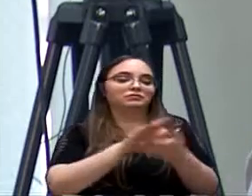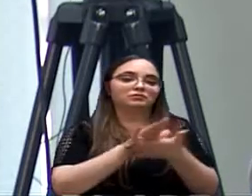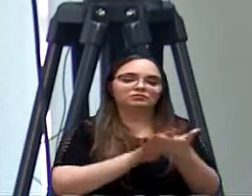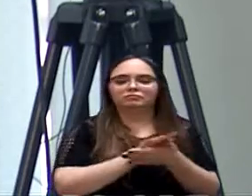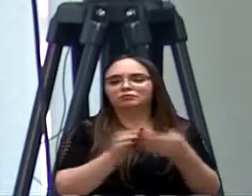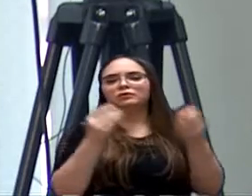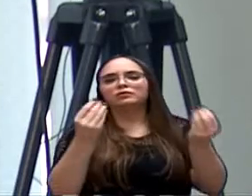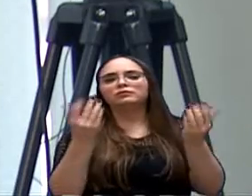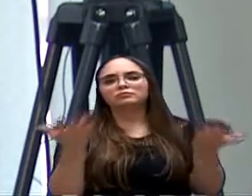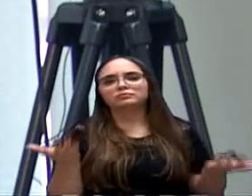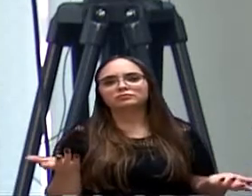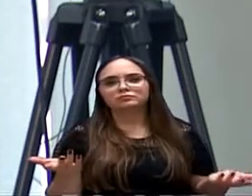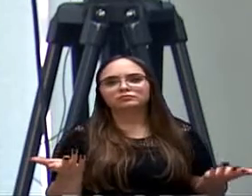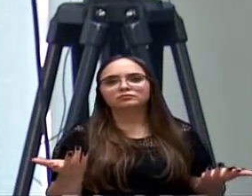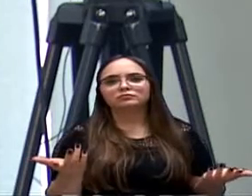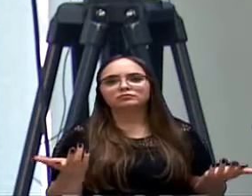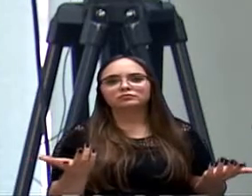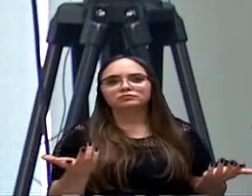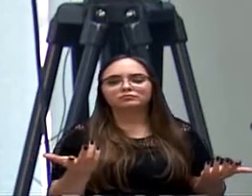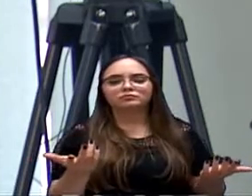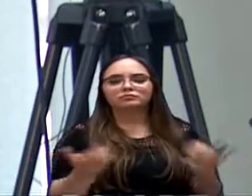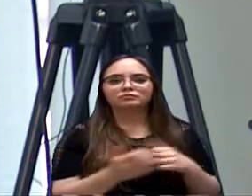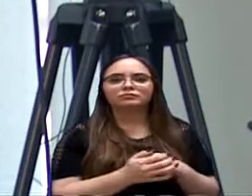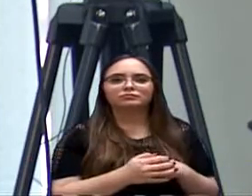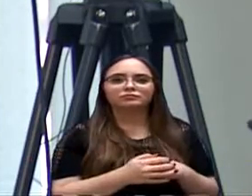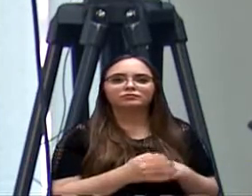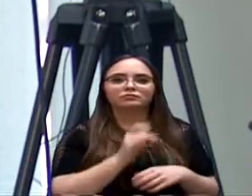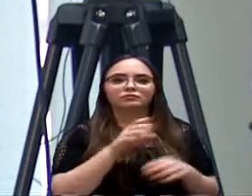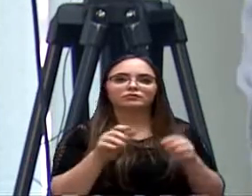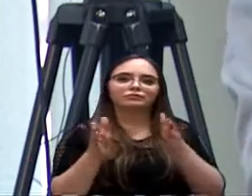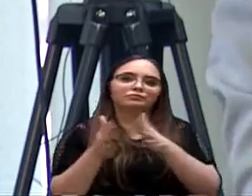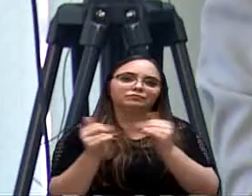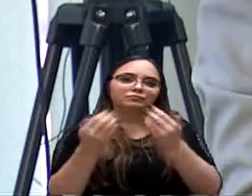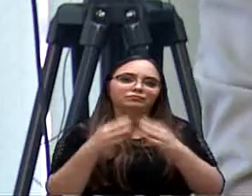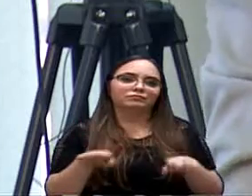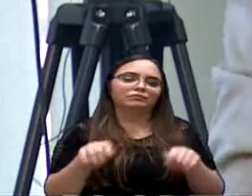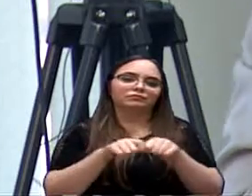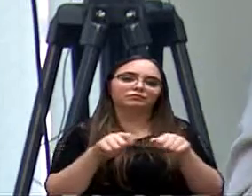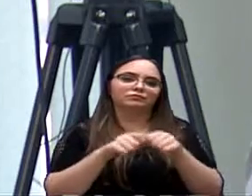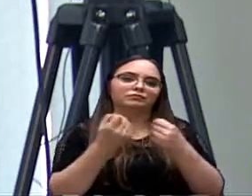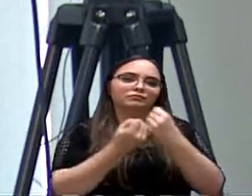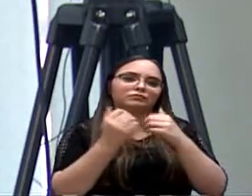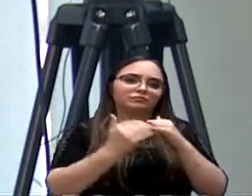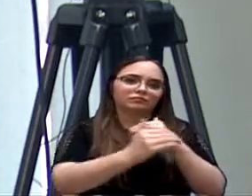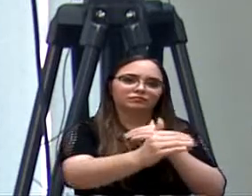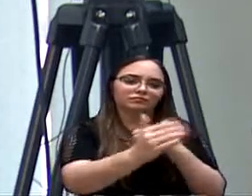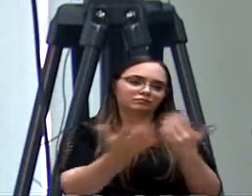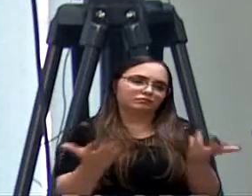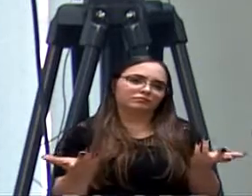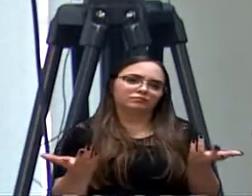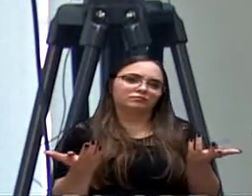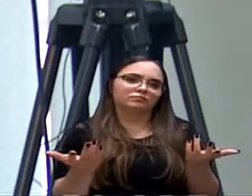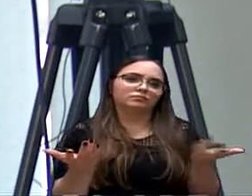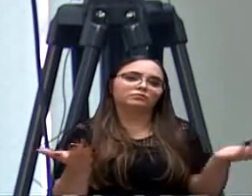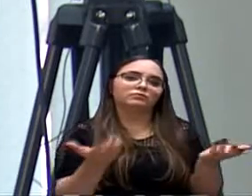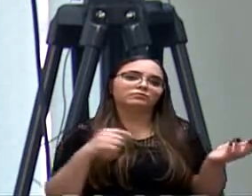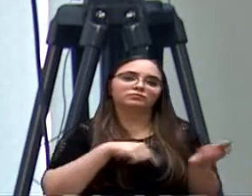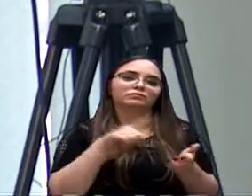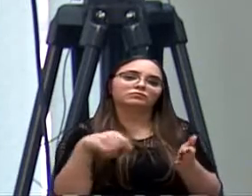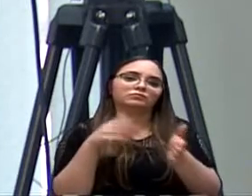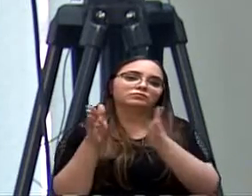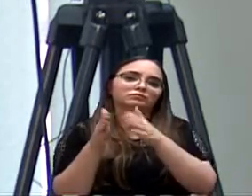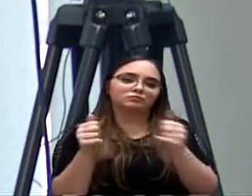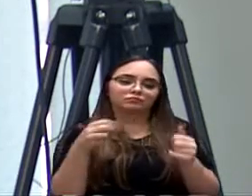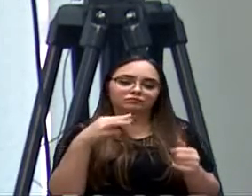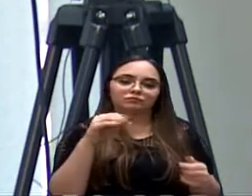Como? Ele só pede a compensação, eu faço as faltas, a via de acesso. Hoje, normalmente, medida mitigatória é a via de